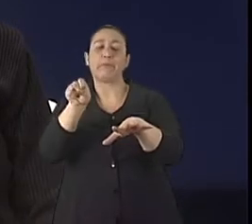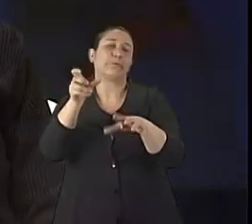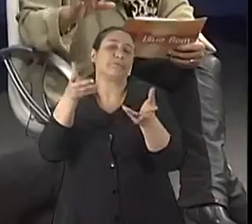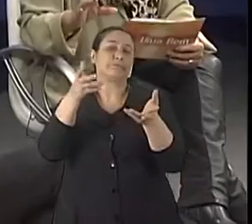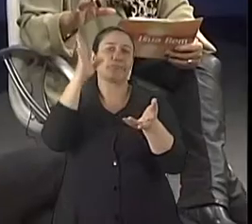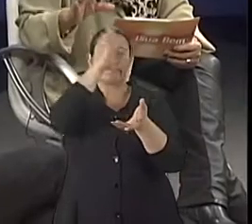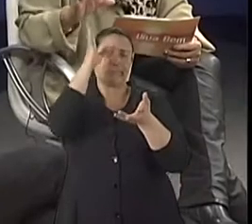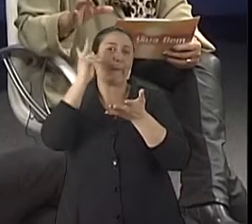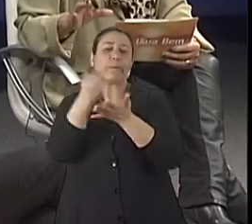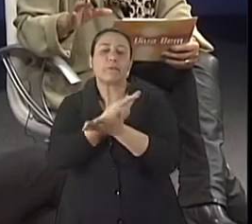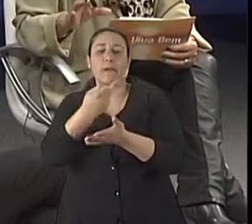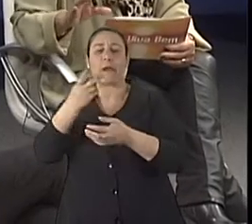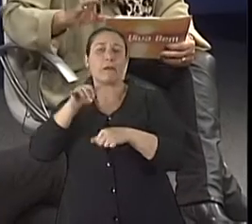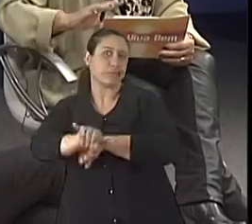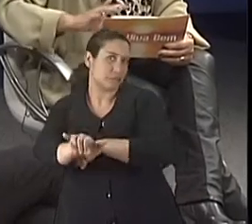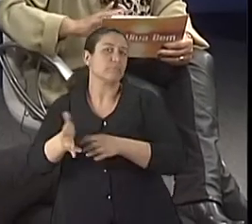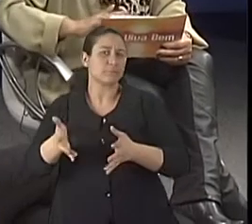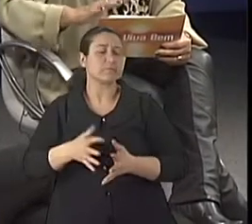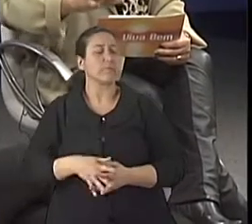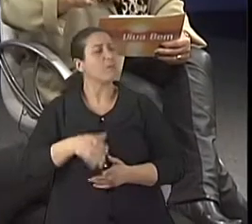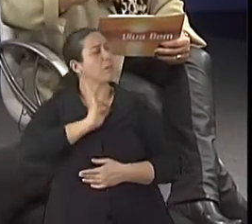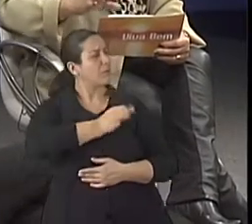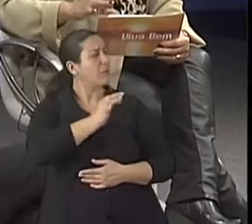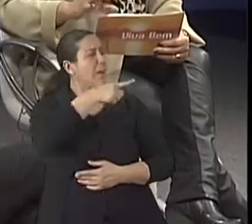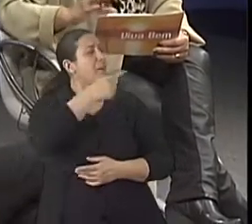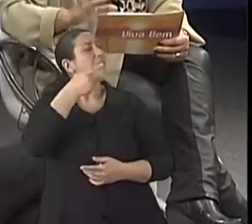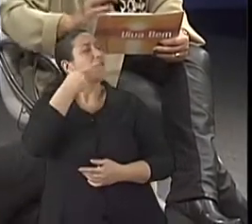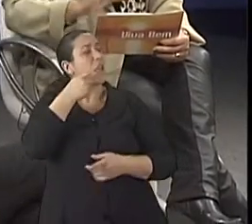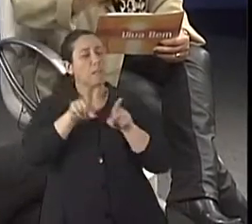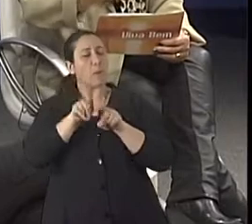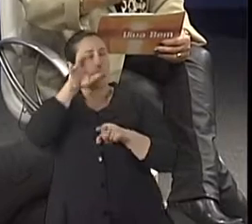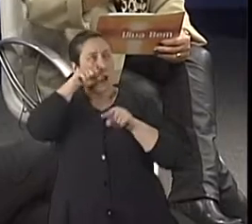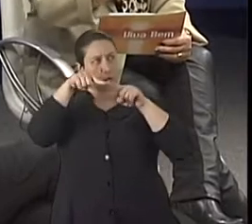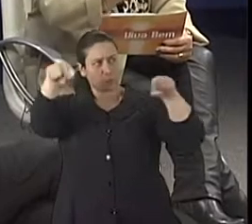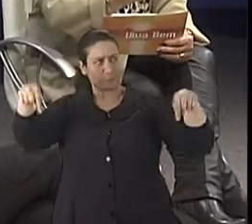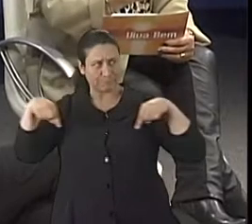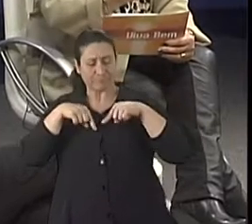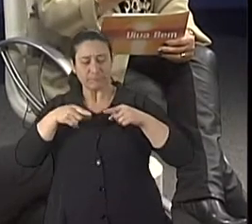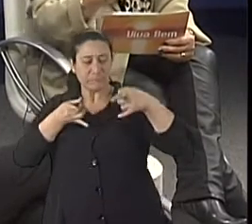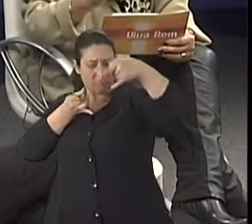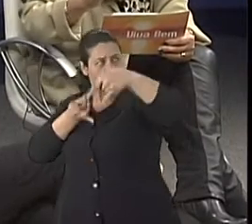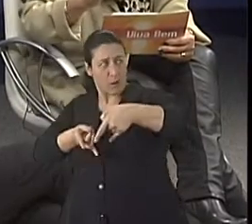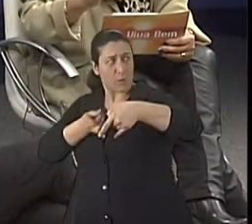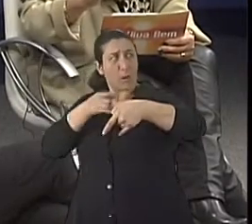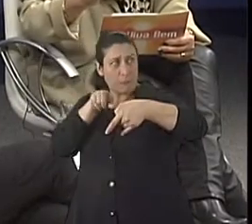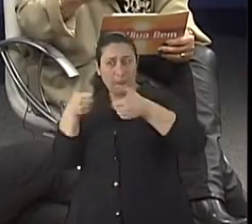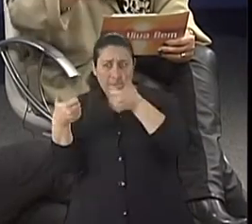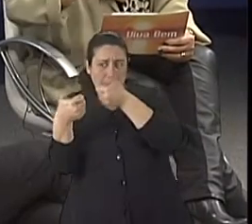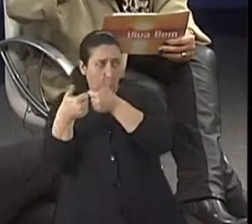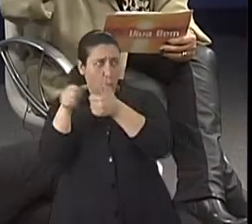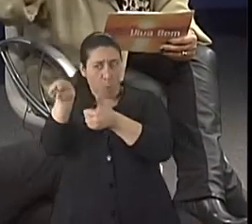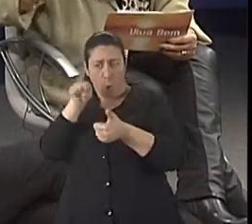Daniela, tu pensas também, com certeza, a disposição da cama no quarto quanto à porta de saída para o banheiro. Também é fundamental.